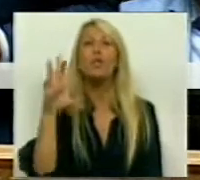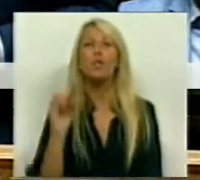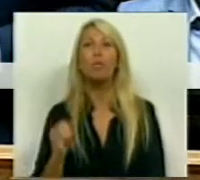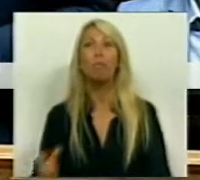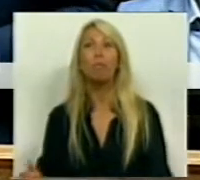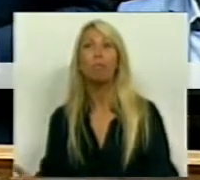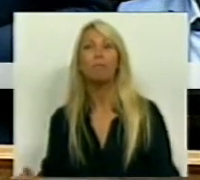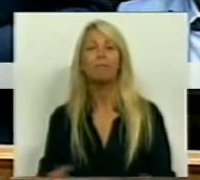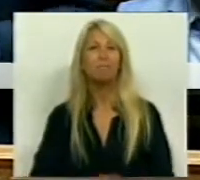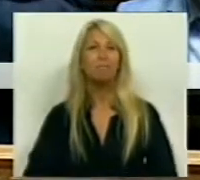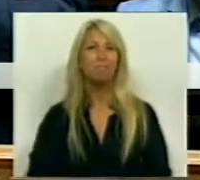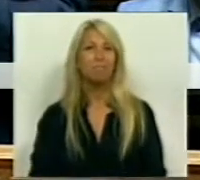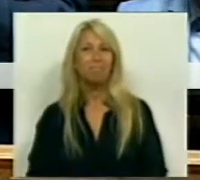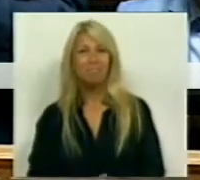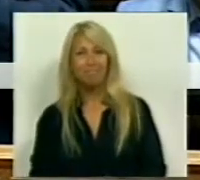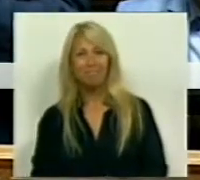Sr.